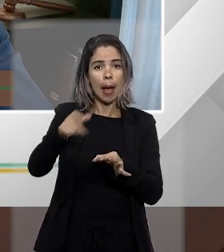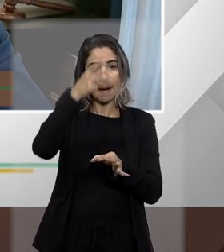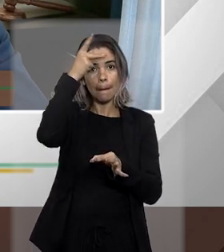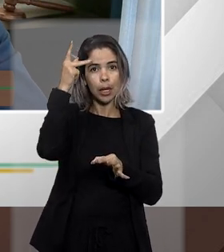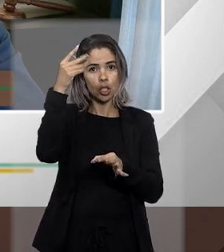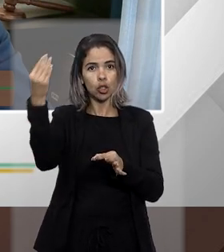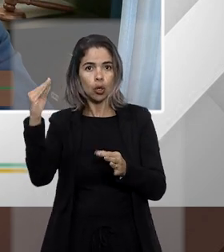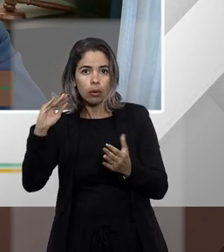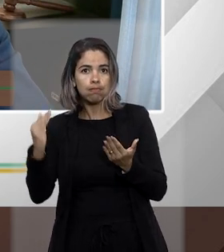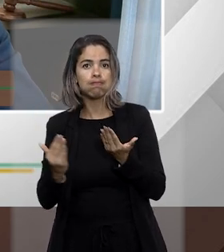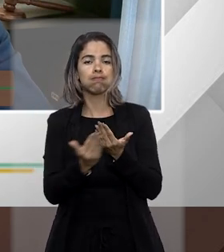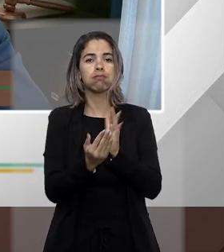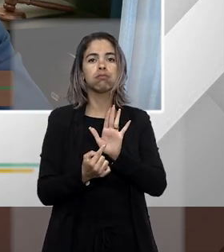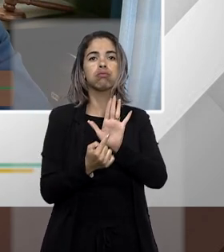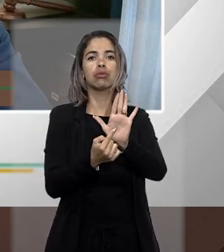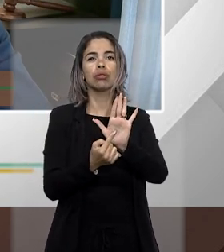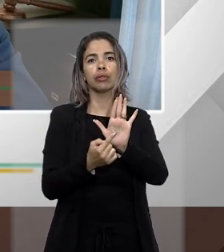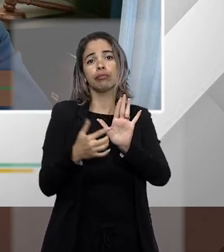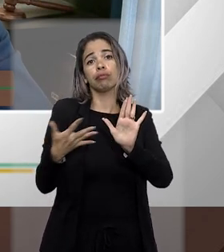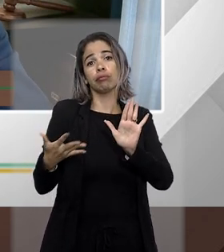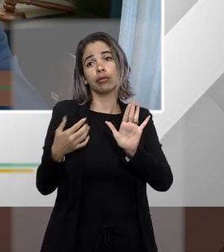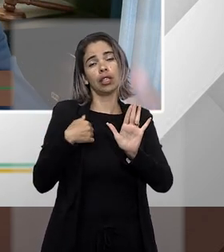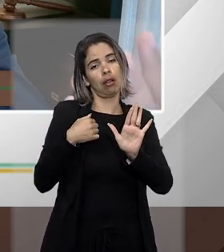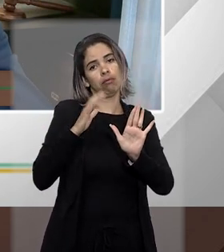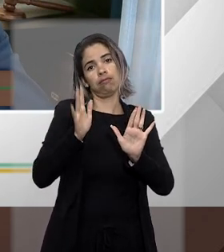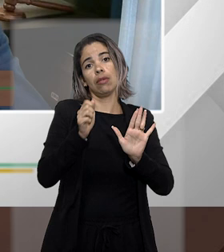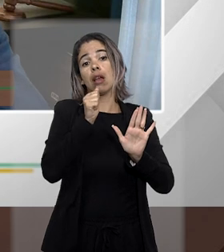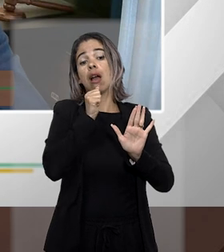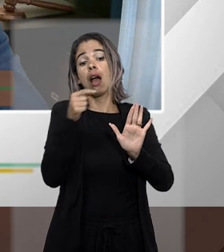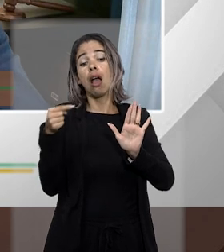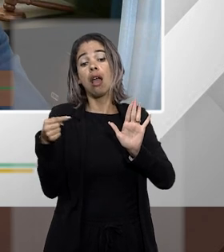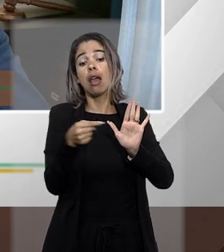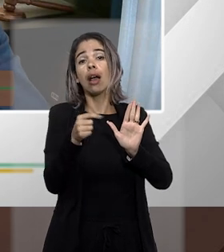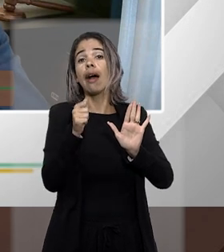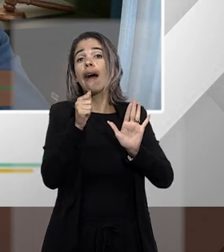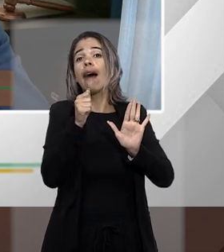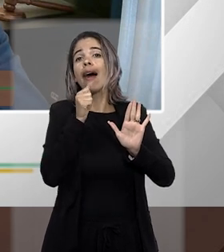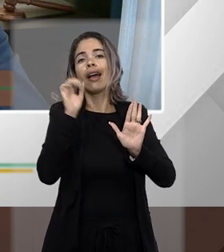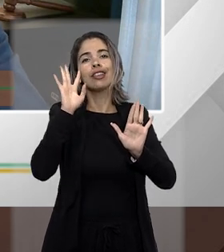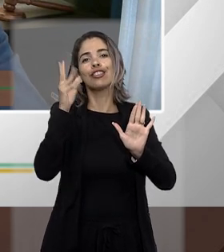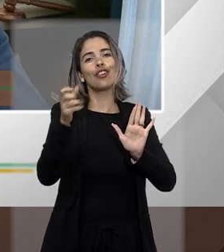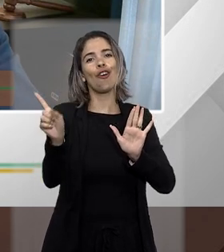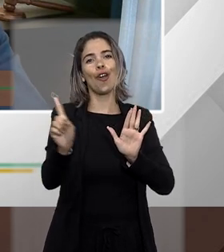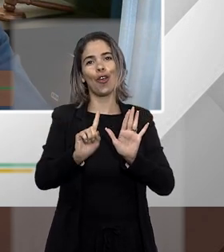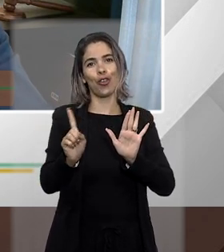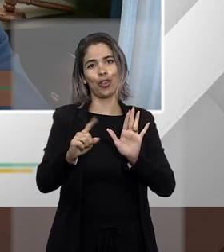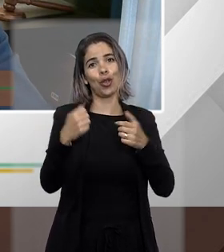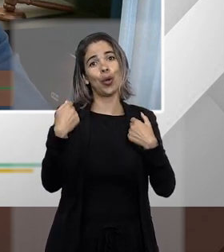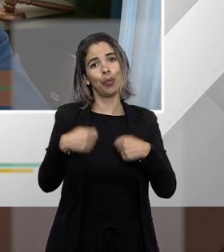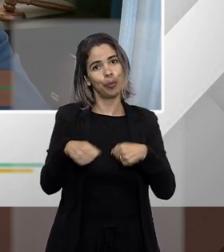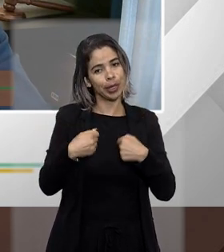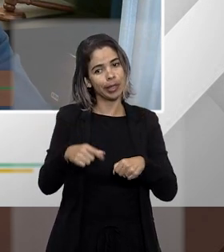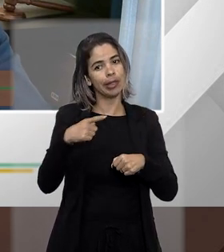se falar em coisa julgada porque a coisa julgada tem que ter identidade triplice aí da ação mesmas partes mesmo causa de pedir mesmo pedido